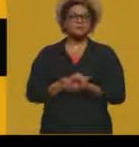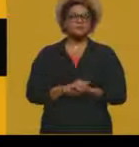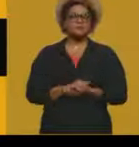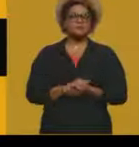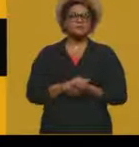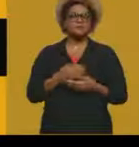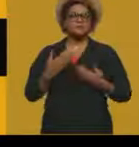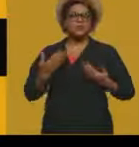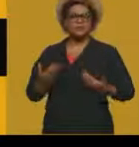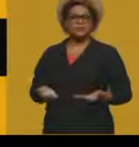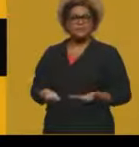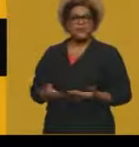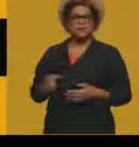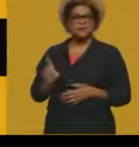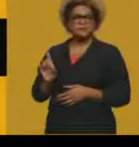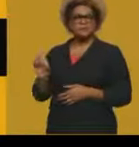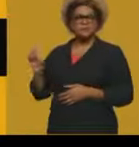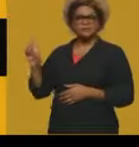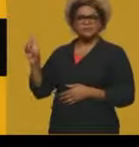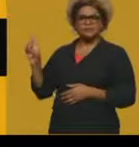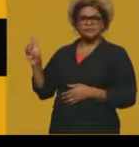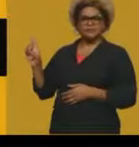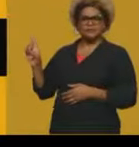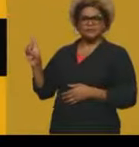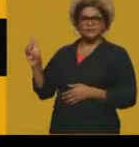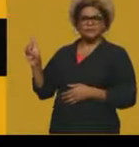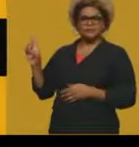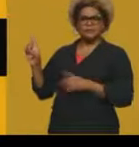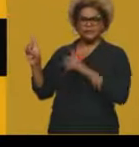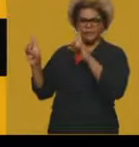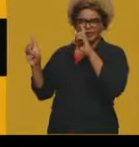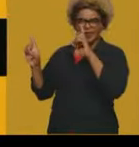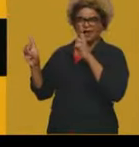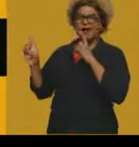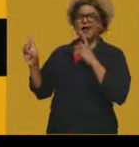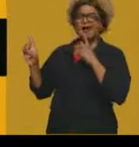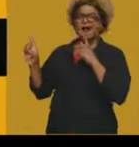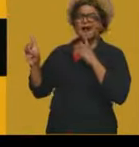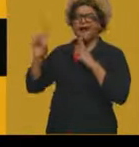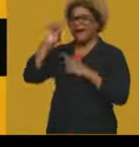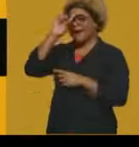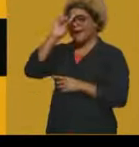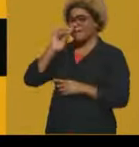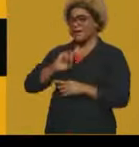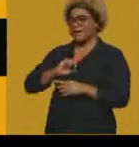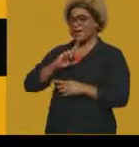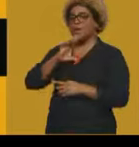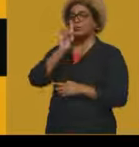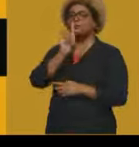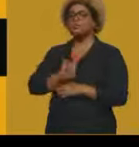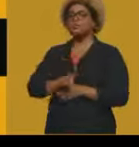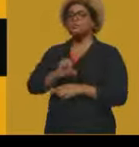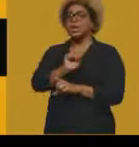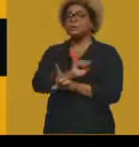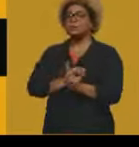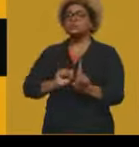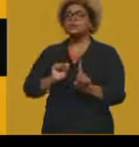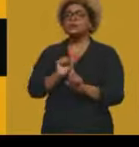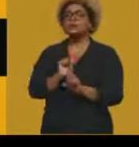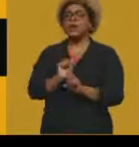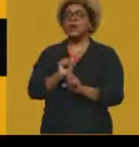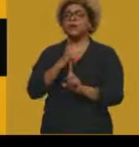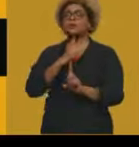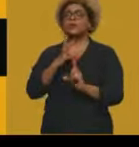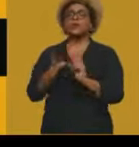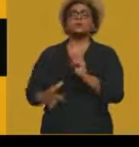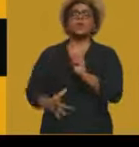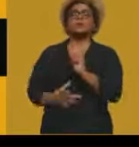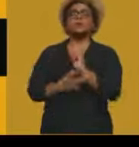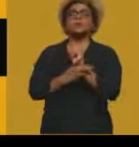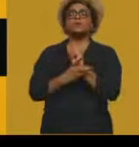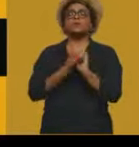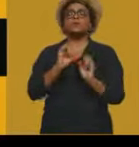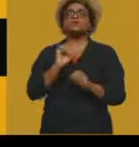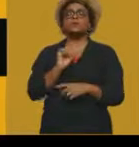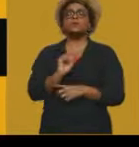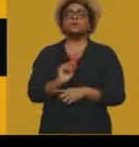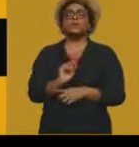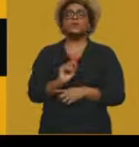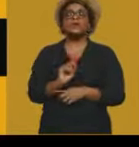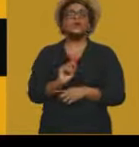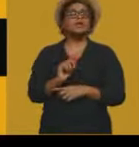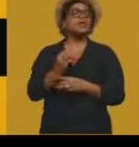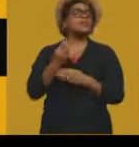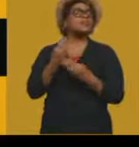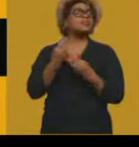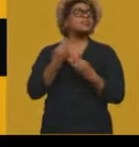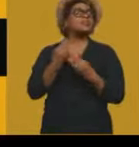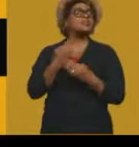estão presentes aí no Estado de Bem-Estar Social, eles asseguram que a desigualdade de classe social não comprometa o exercício